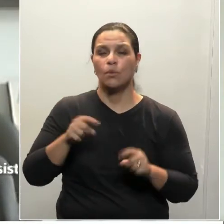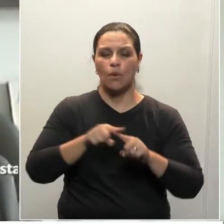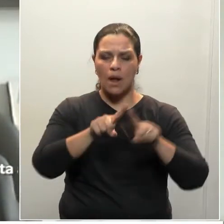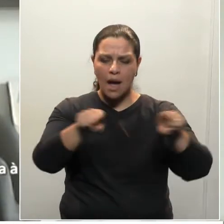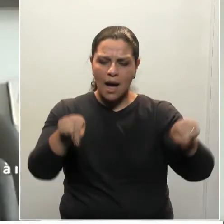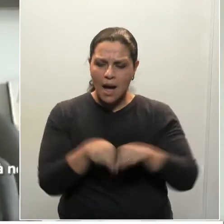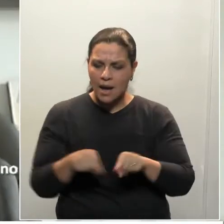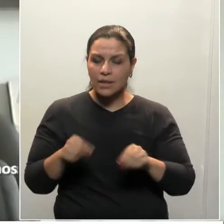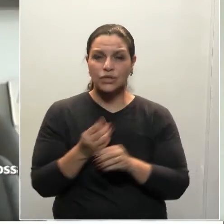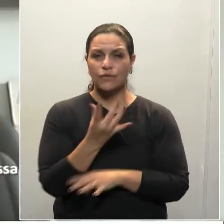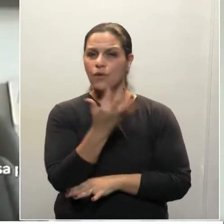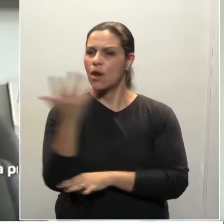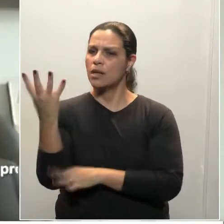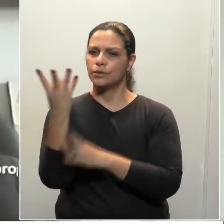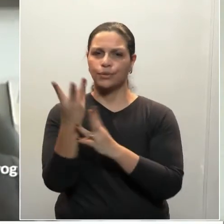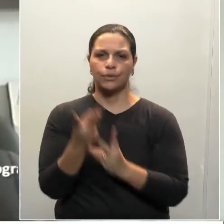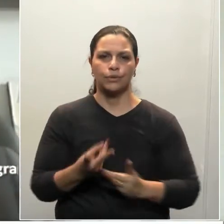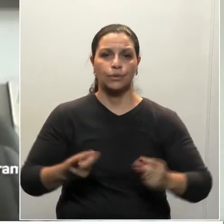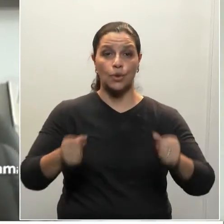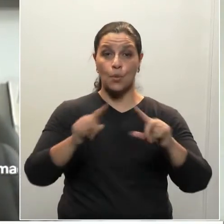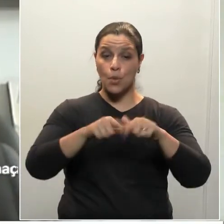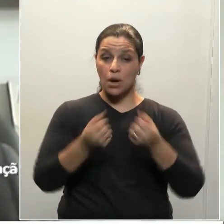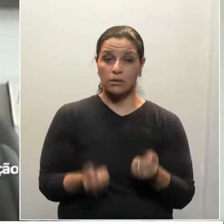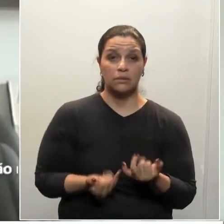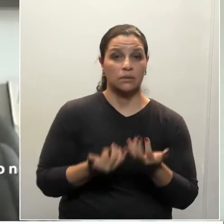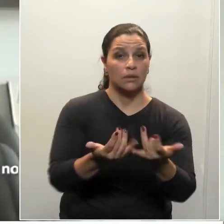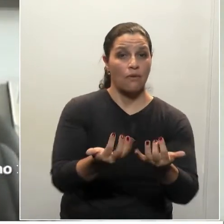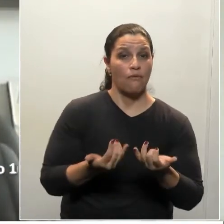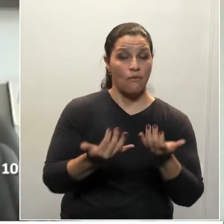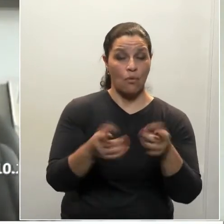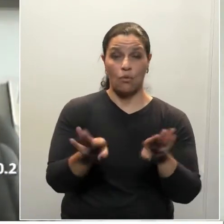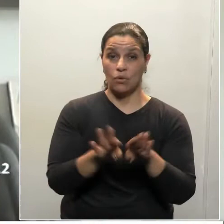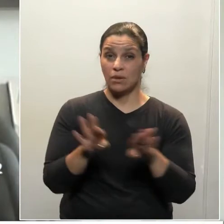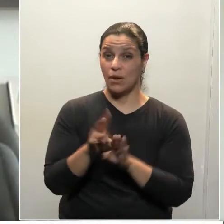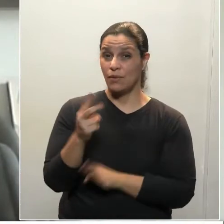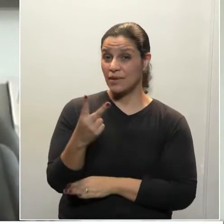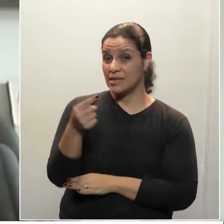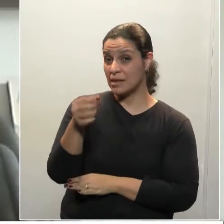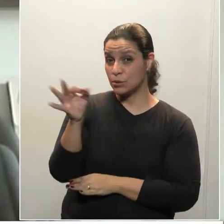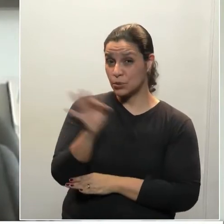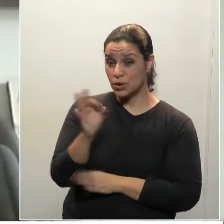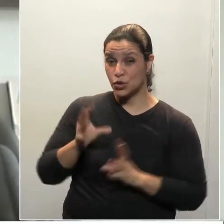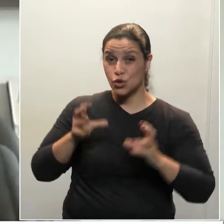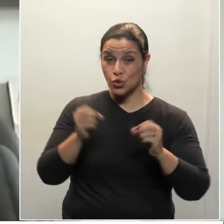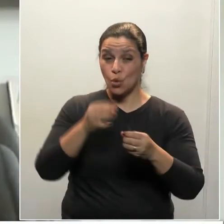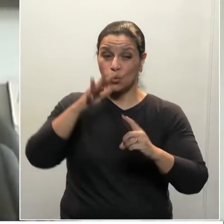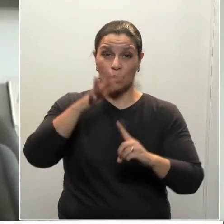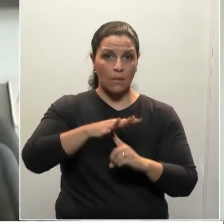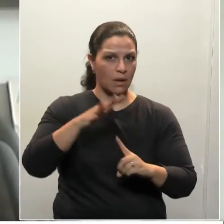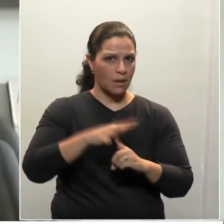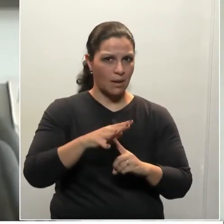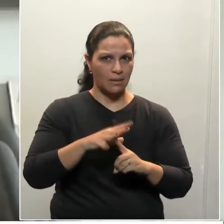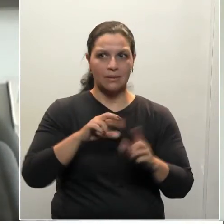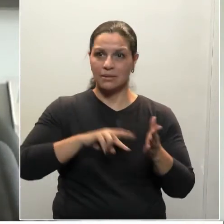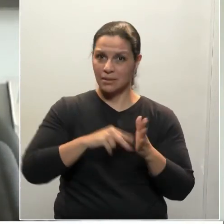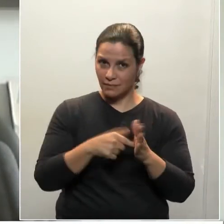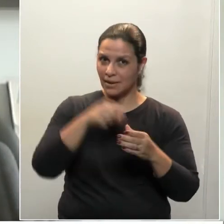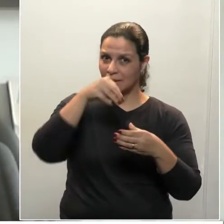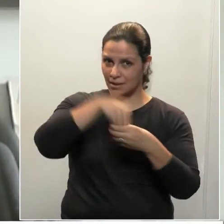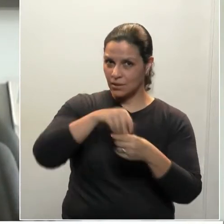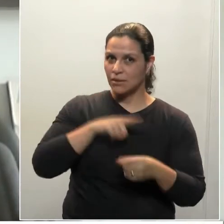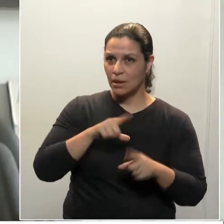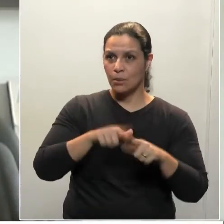de florestas. Isso significaria praticamente 23% de toda a área do estado do Paraná. 1